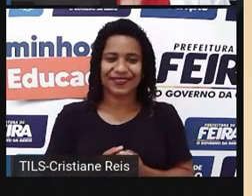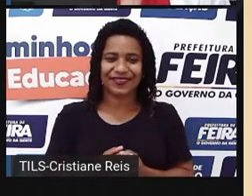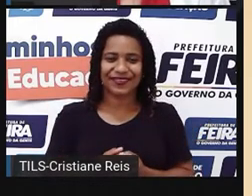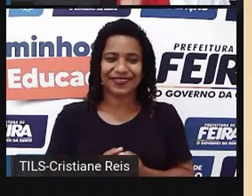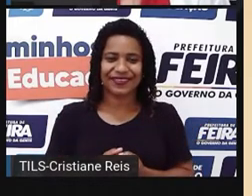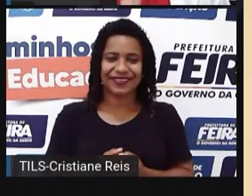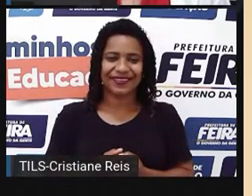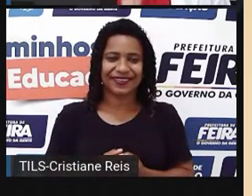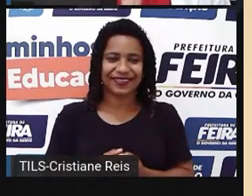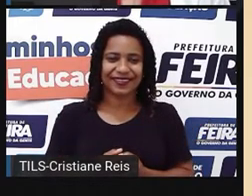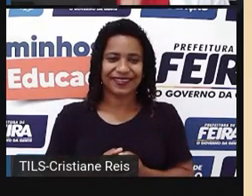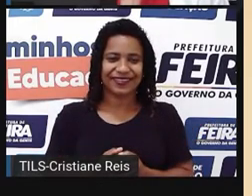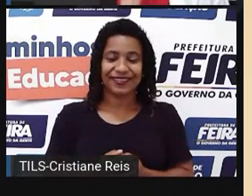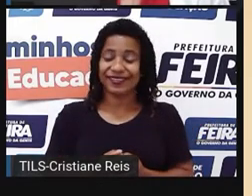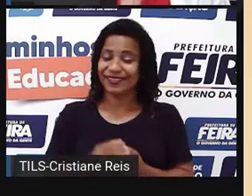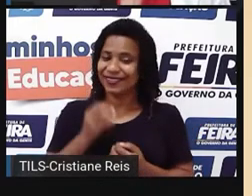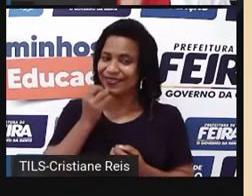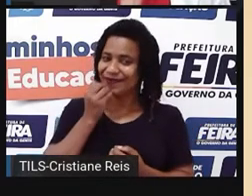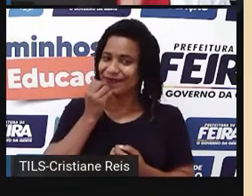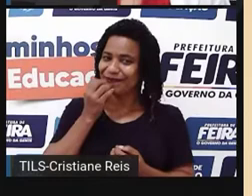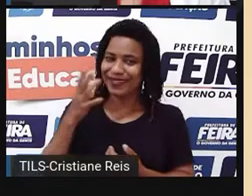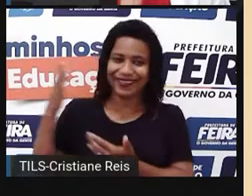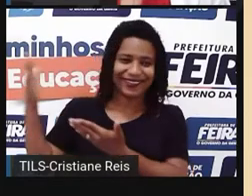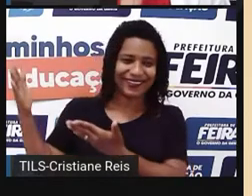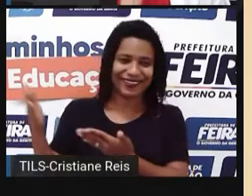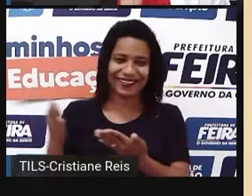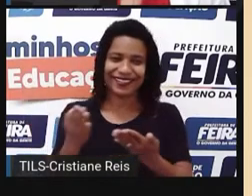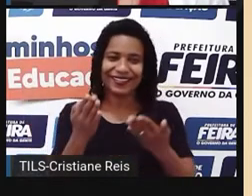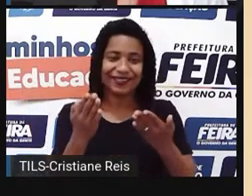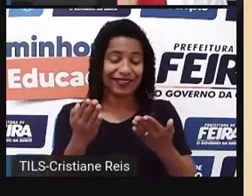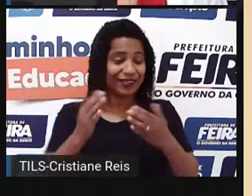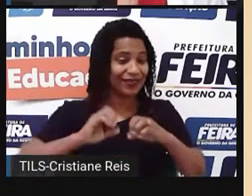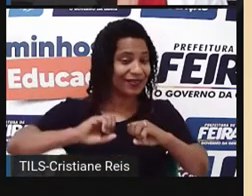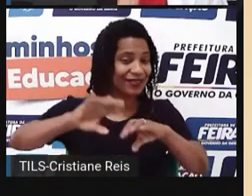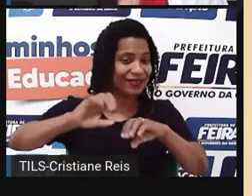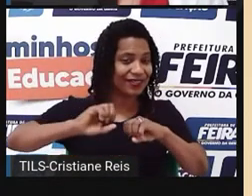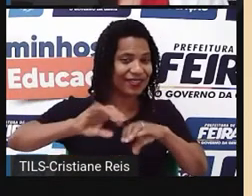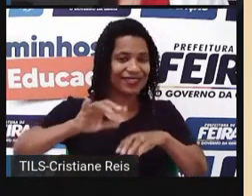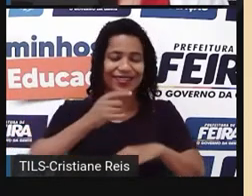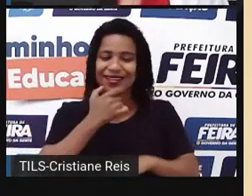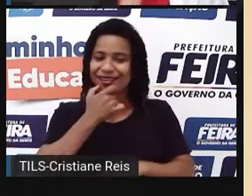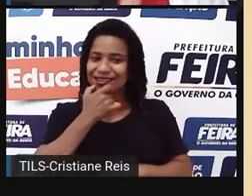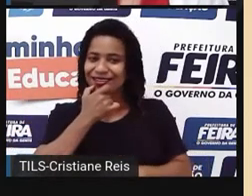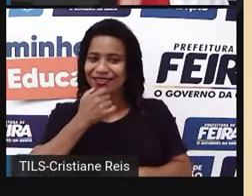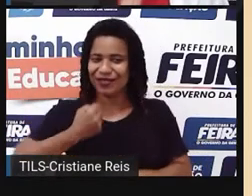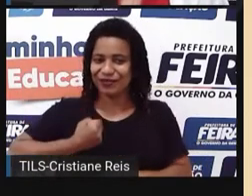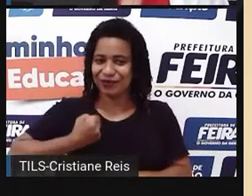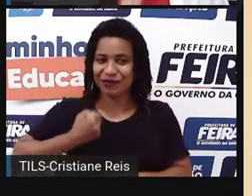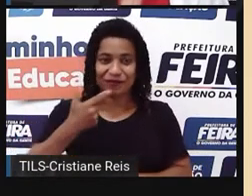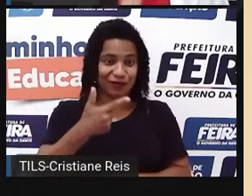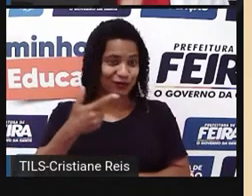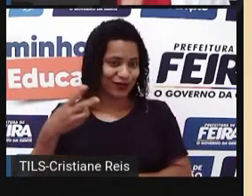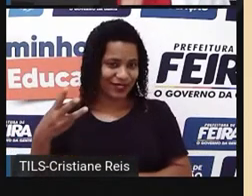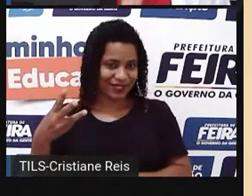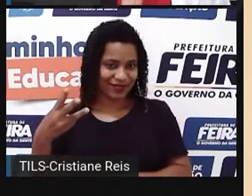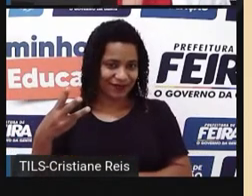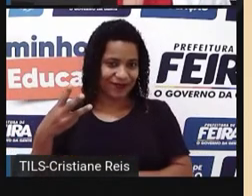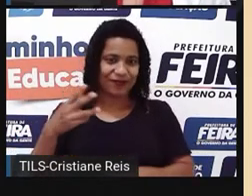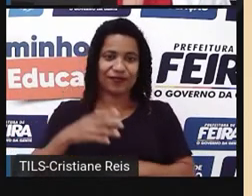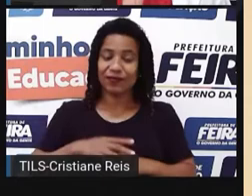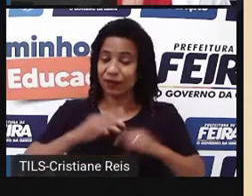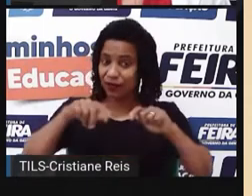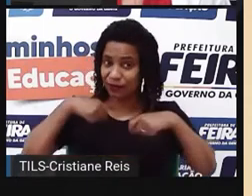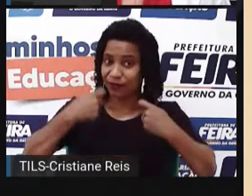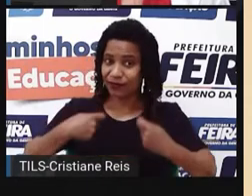inglês nº 23. Sejam bem-vindos à nossa aula de inglês nº 23. Eu